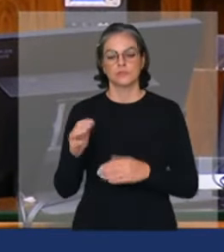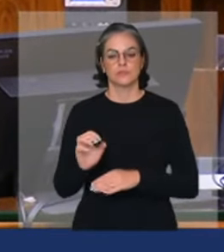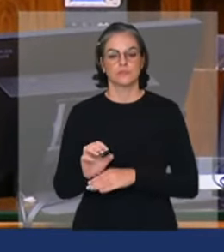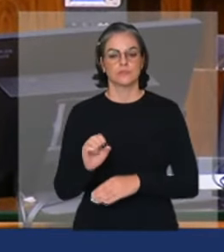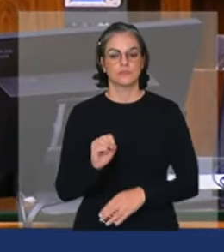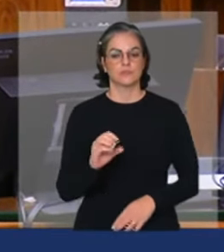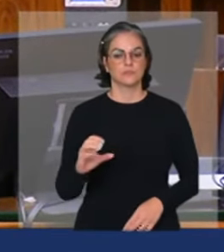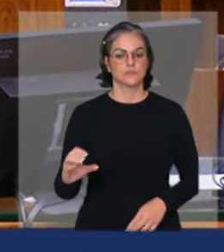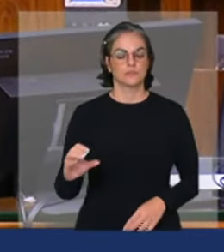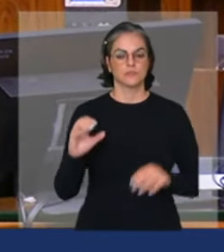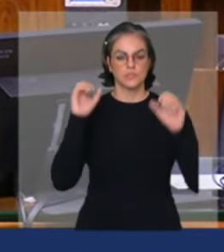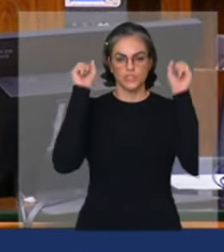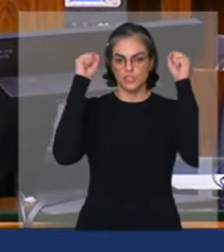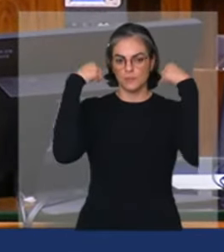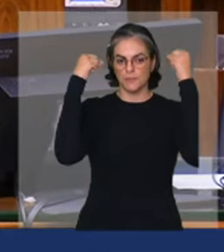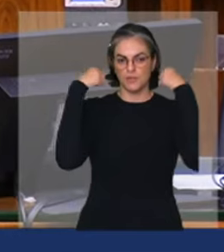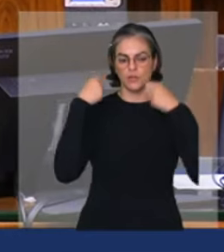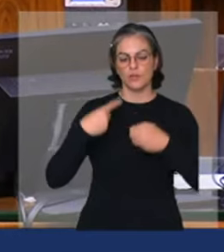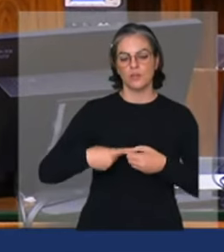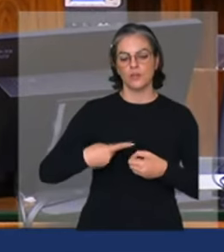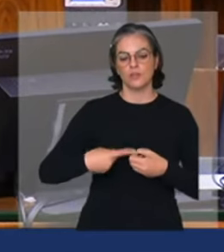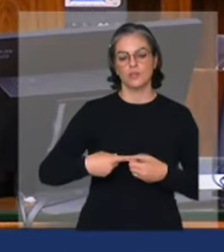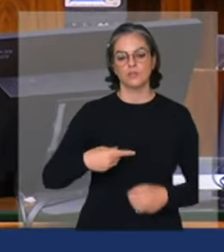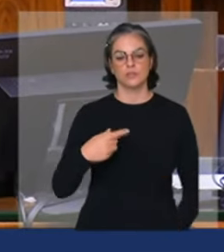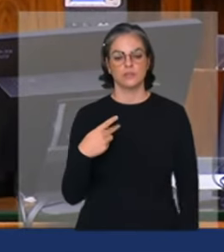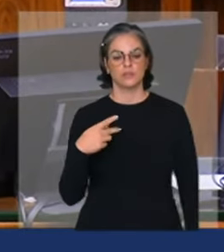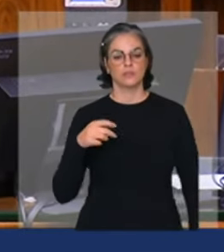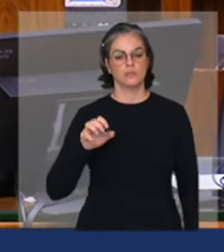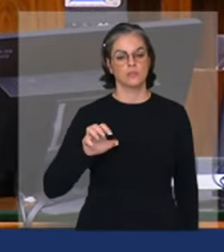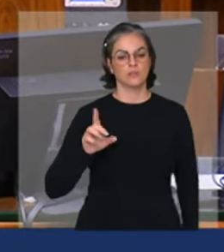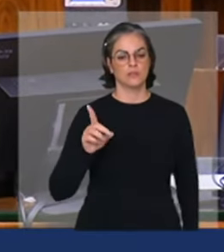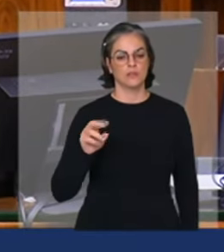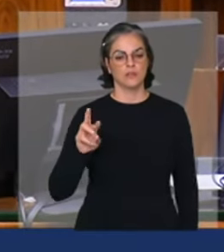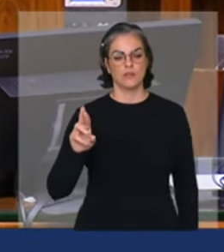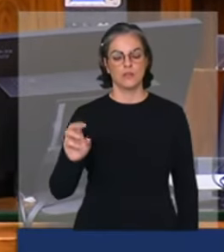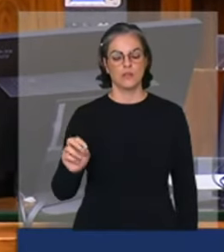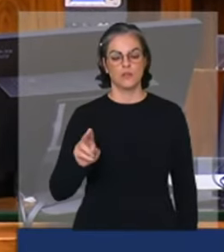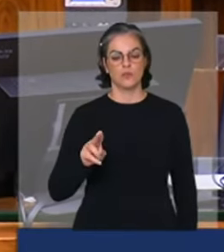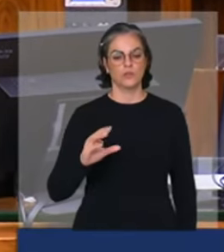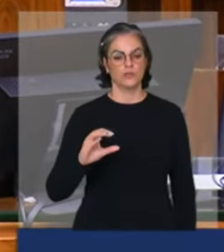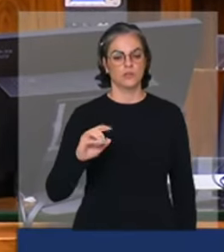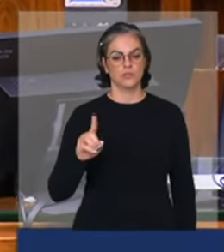Chapecó deputado Pedro sai por favor